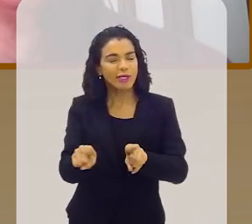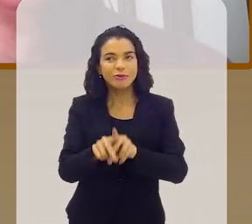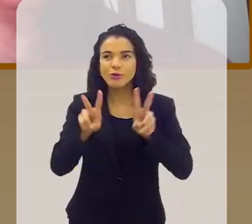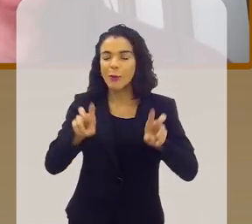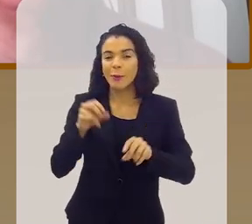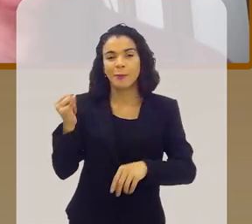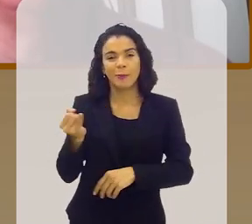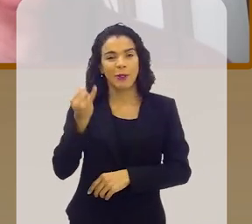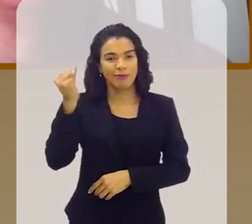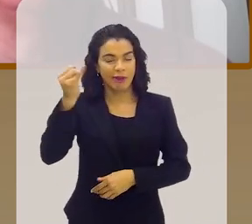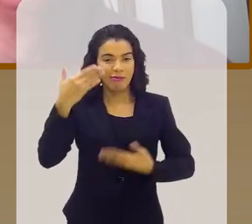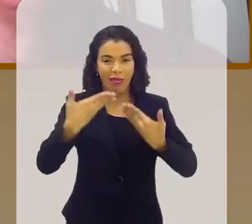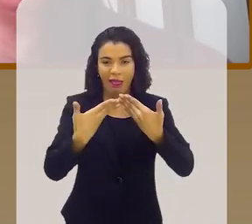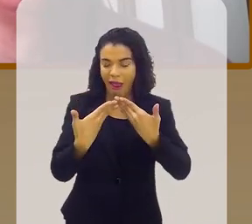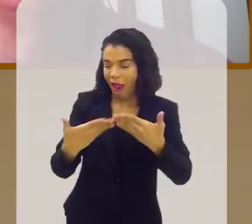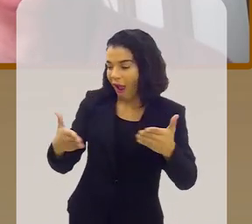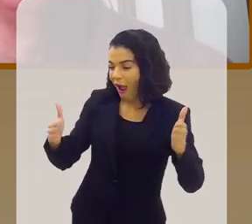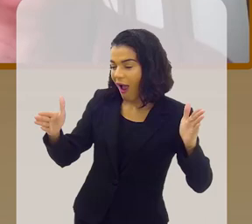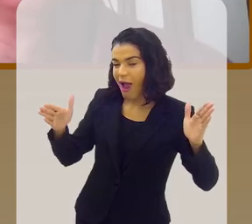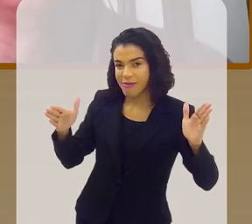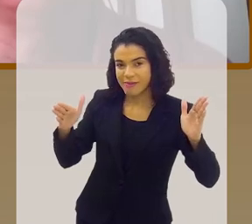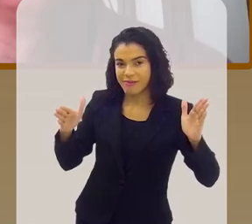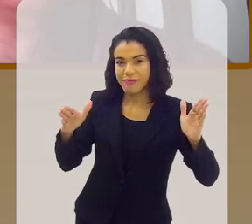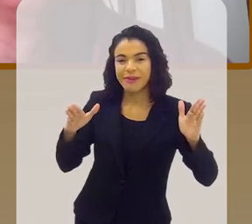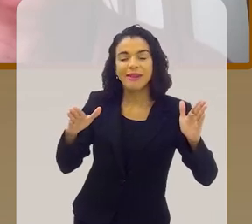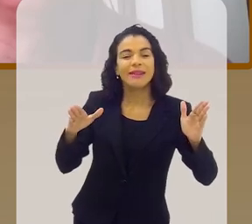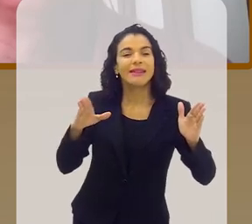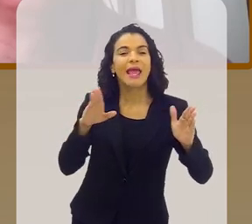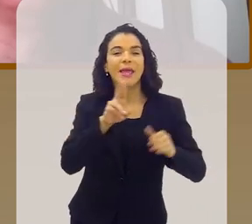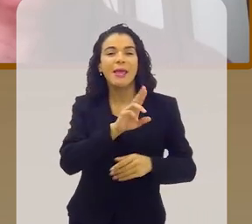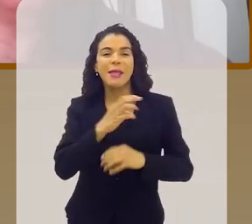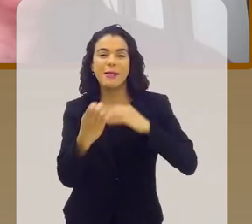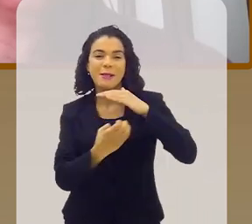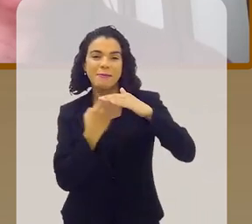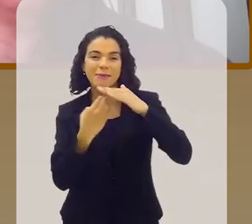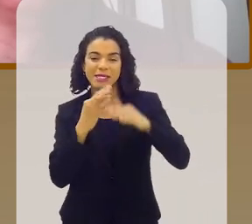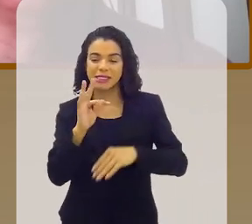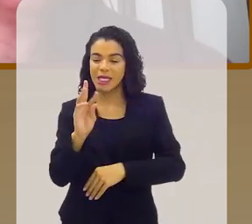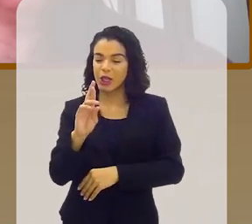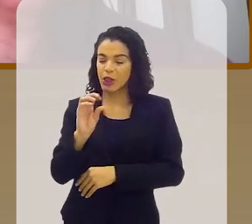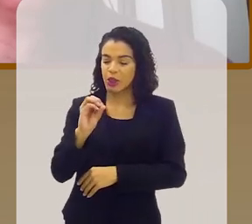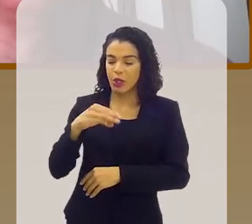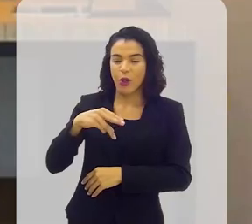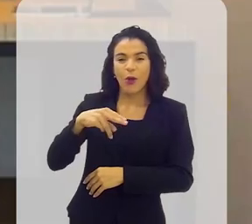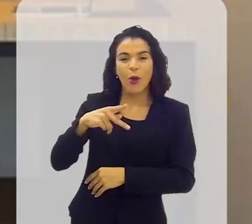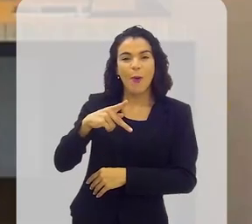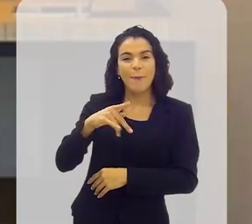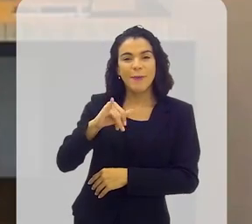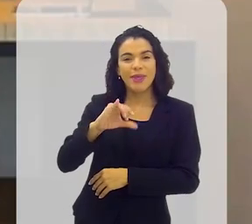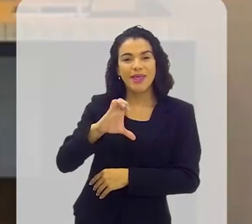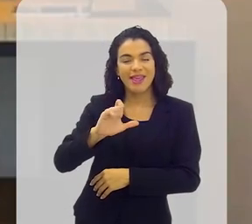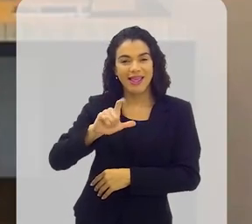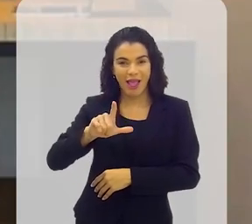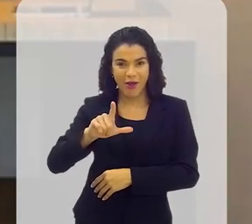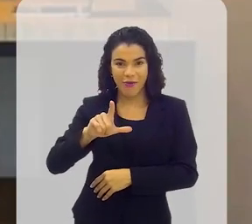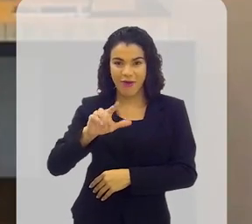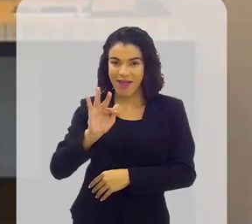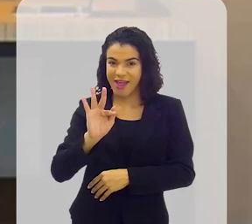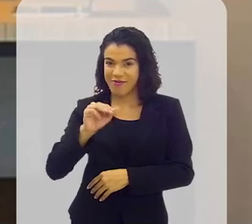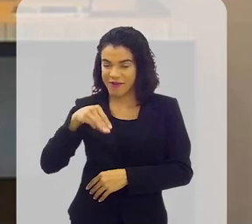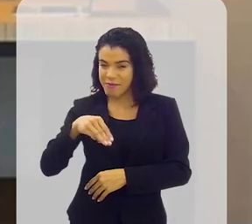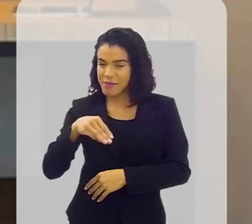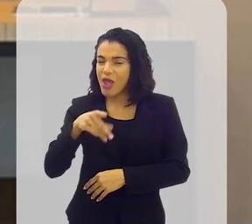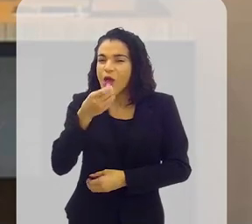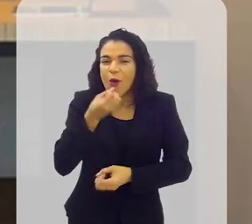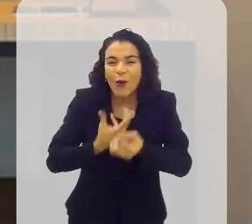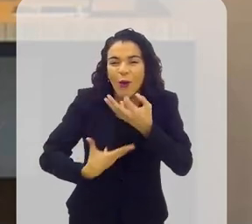a abertura de portas na Tropical FM para dar um impulso extra nessa história. E